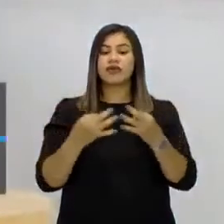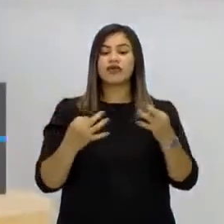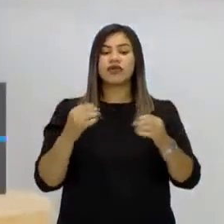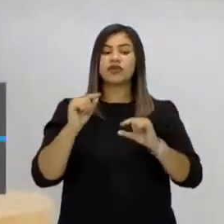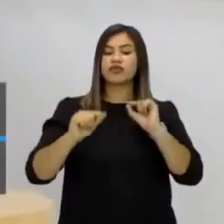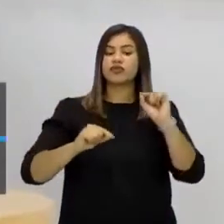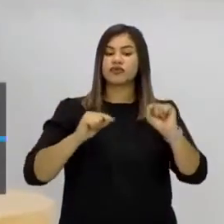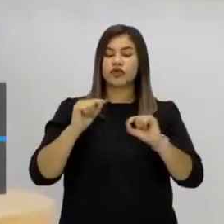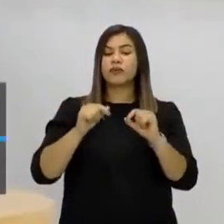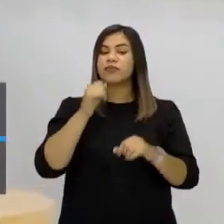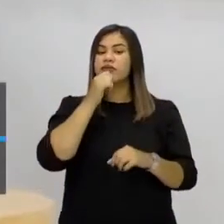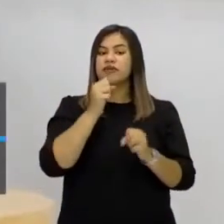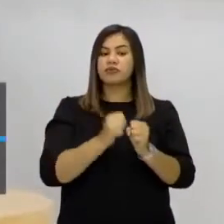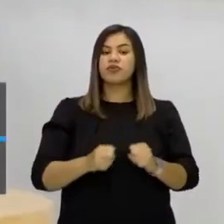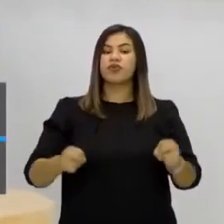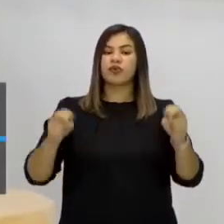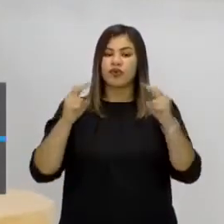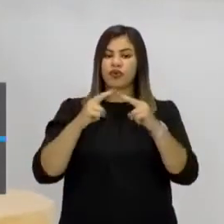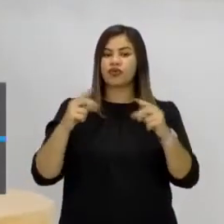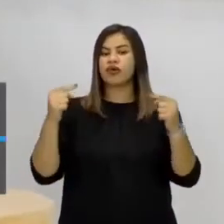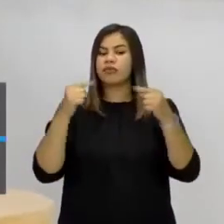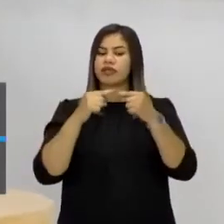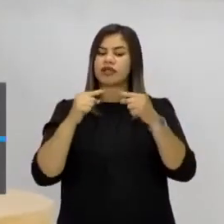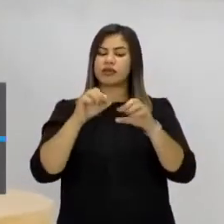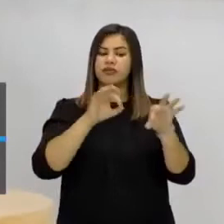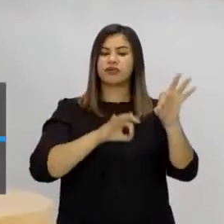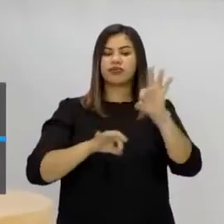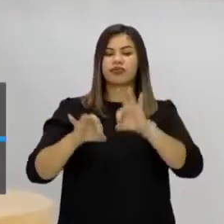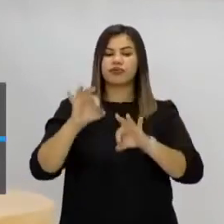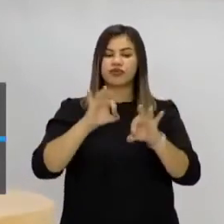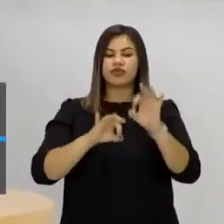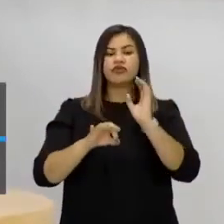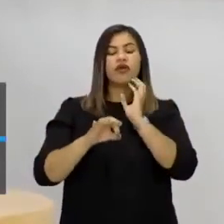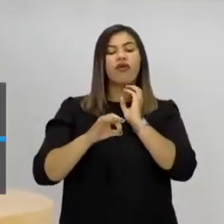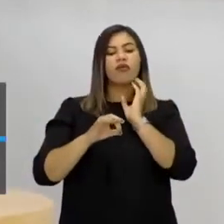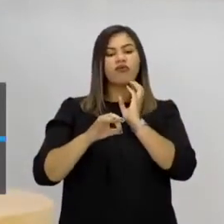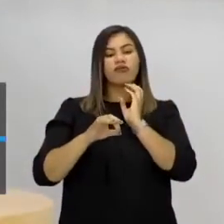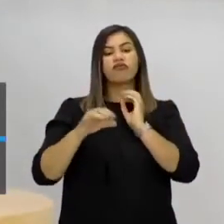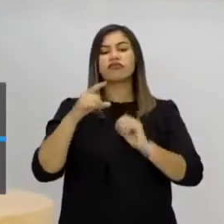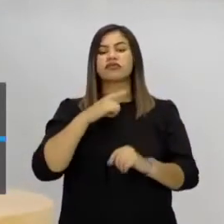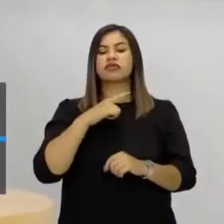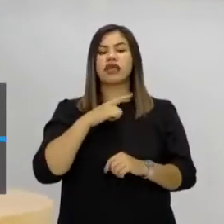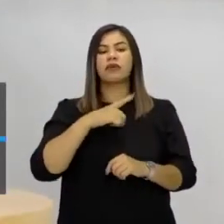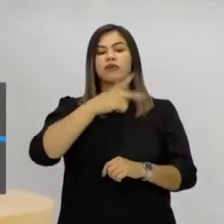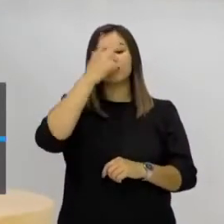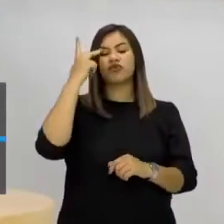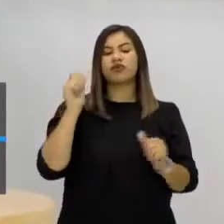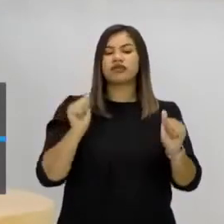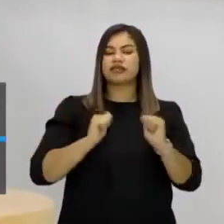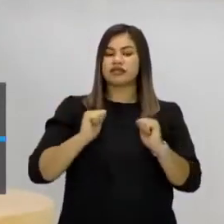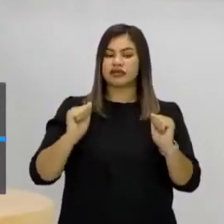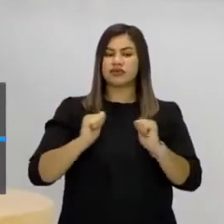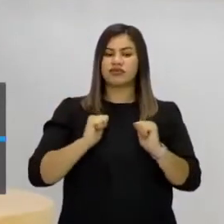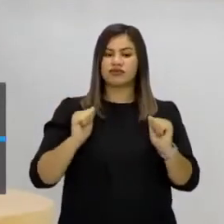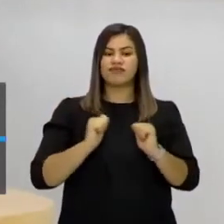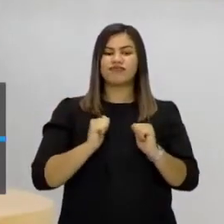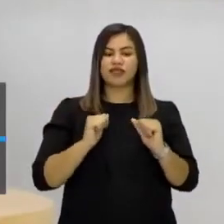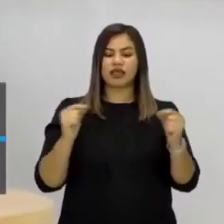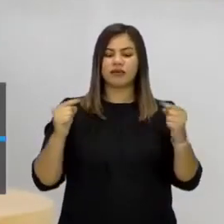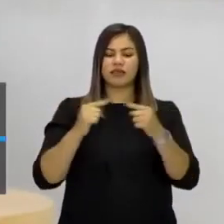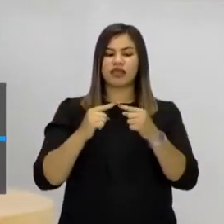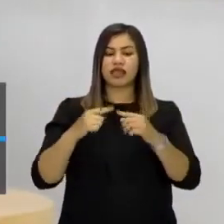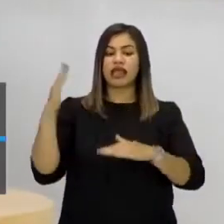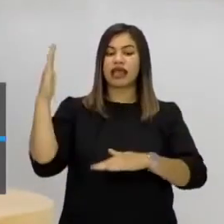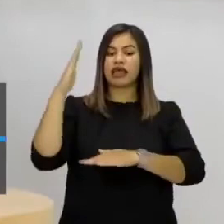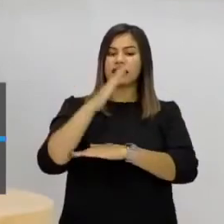quando fala do símbolo da ONU, né, que está numa projeção azimutal, que é uma projeção, a projeção mais neutra que nós temos aí das projeções